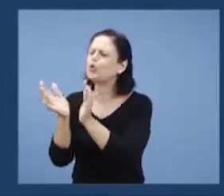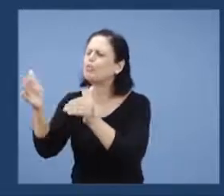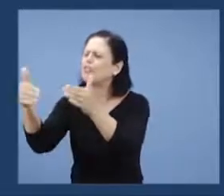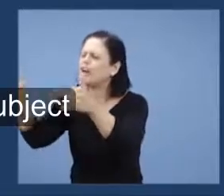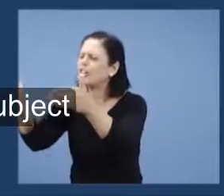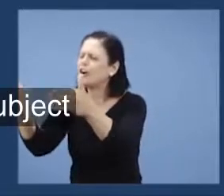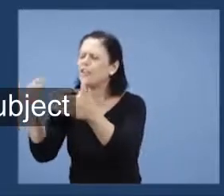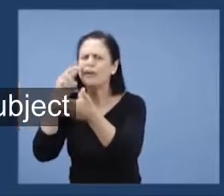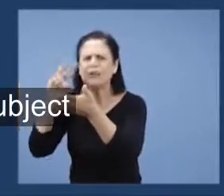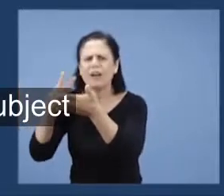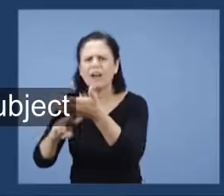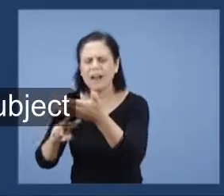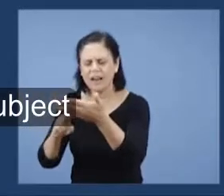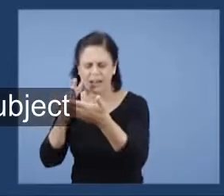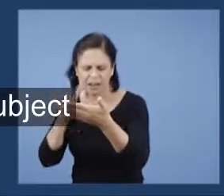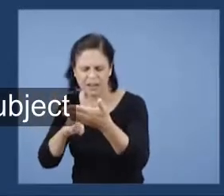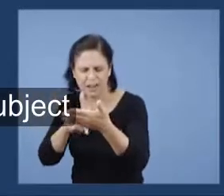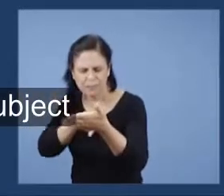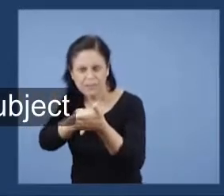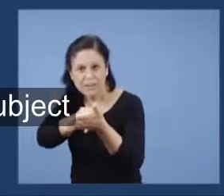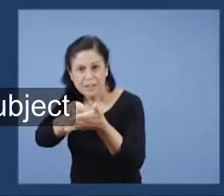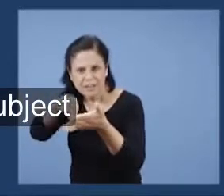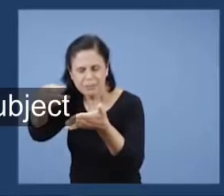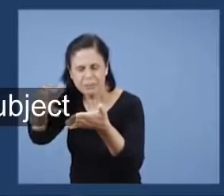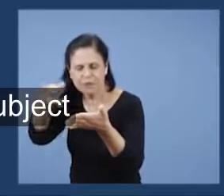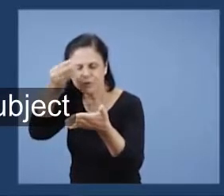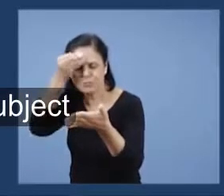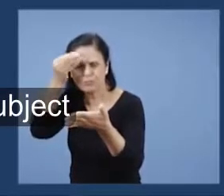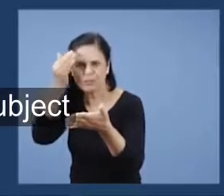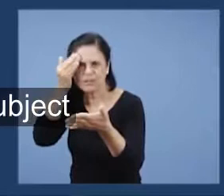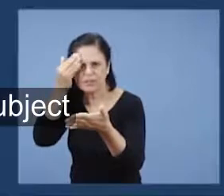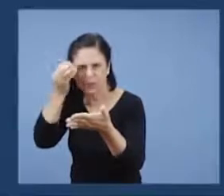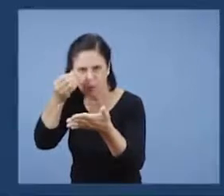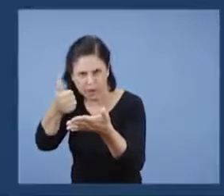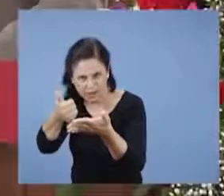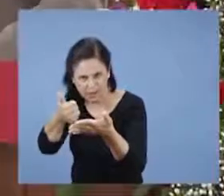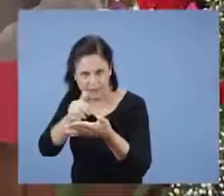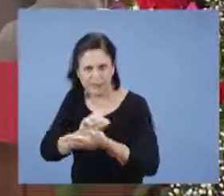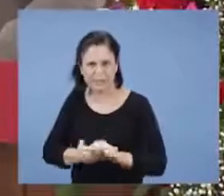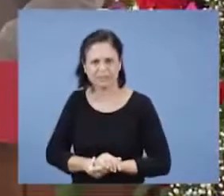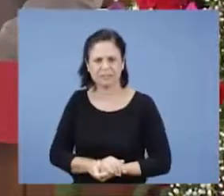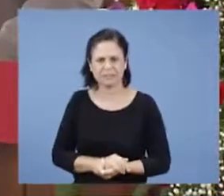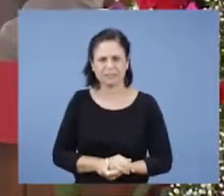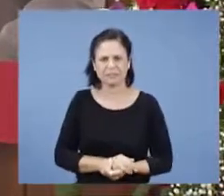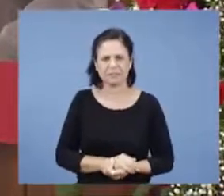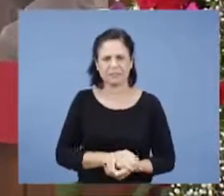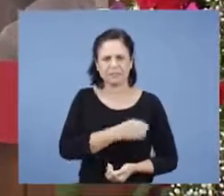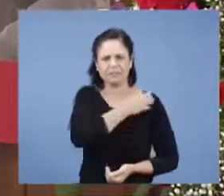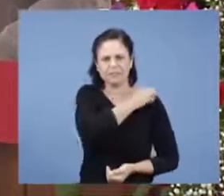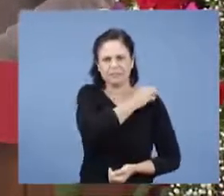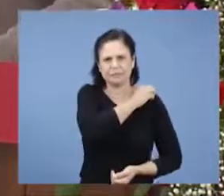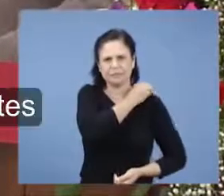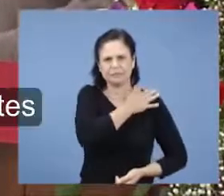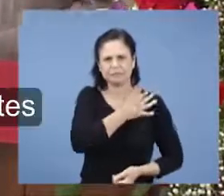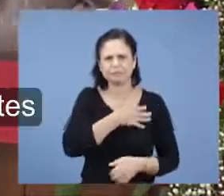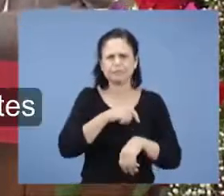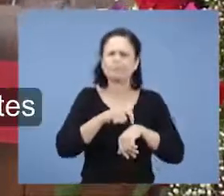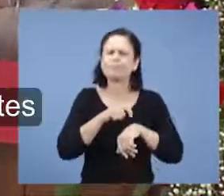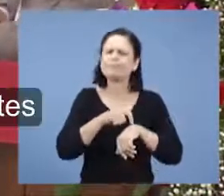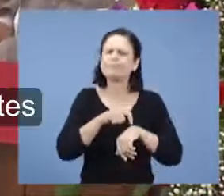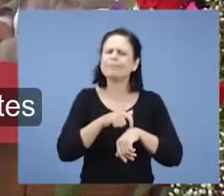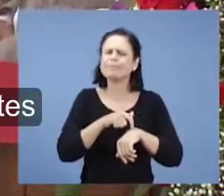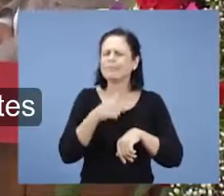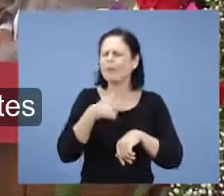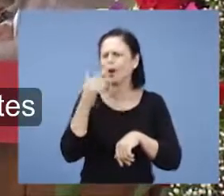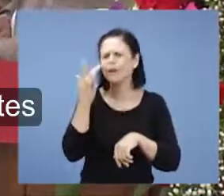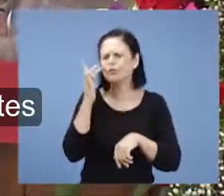dali o entendimento. Não é isso? Eu estou fora do foco, eu estou falando, não é isso? Isso, quanto tempo aí para o nosso tempo? É,